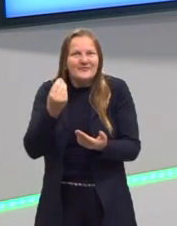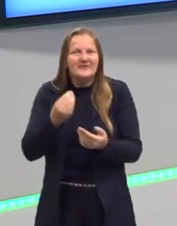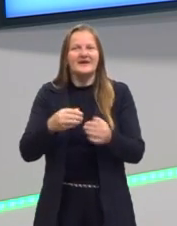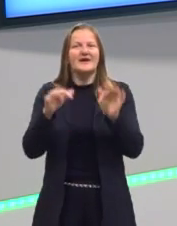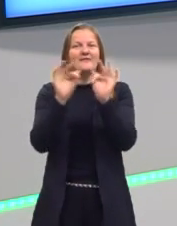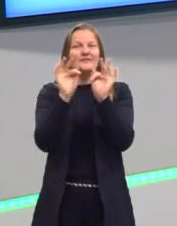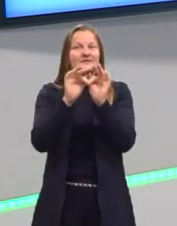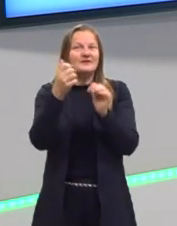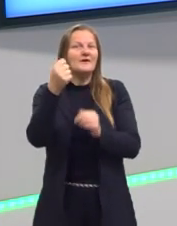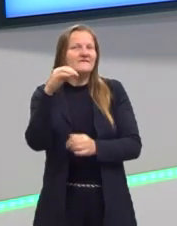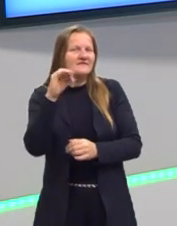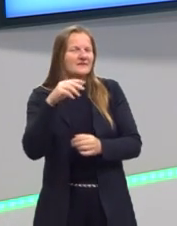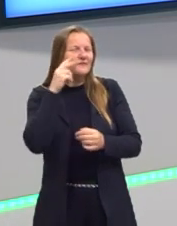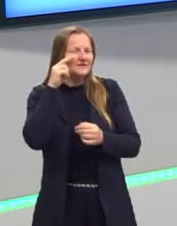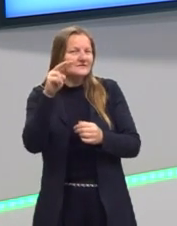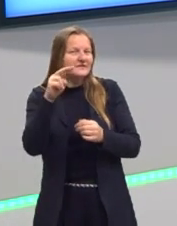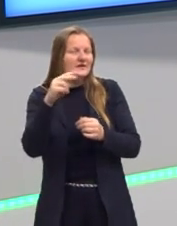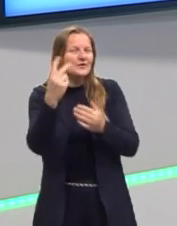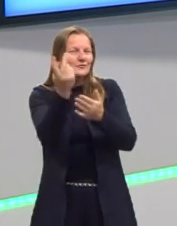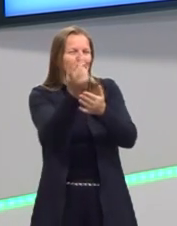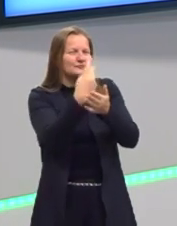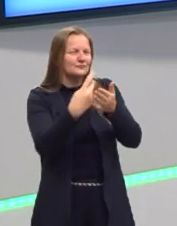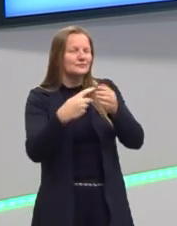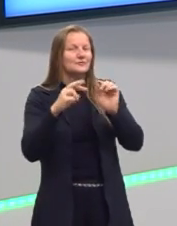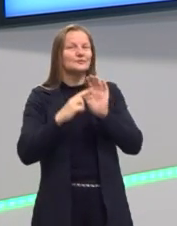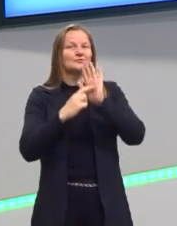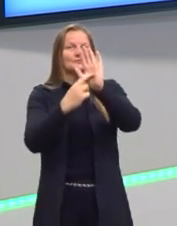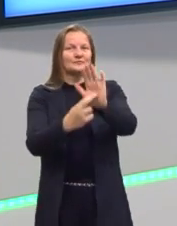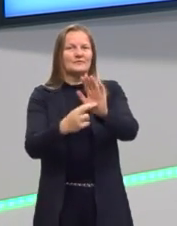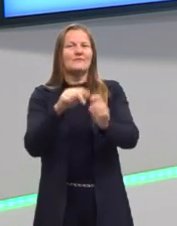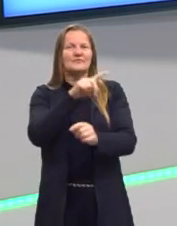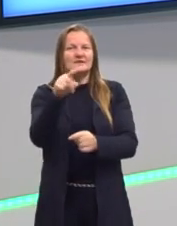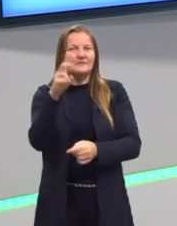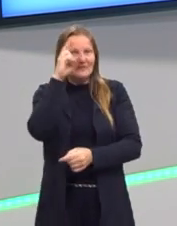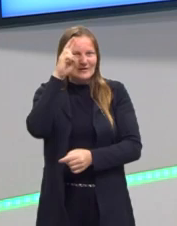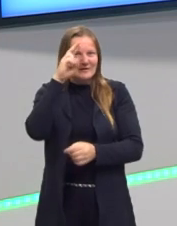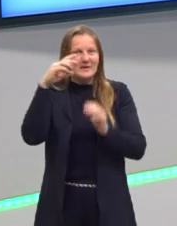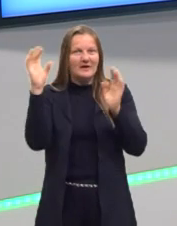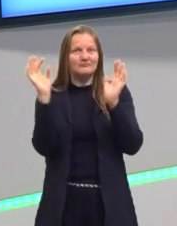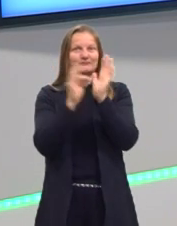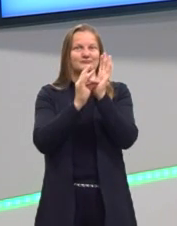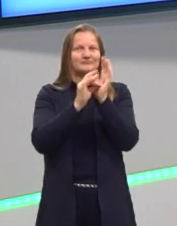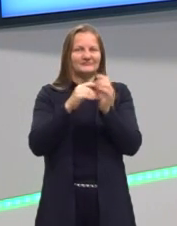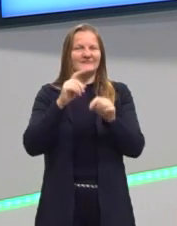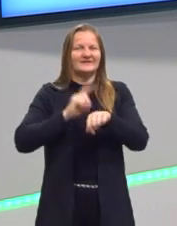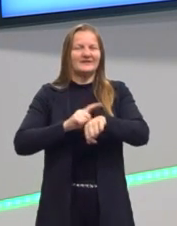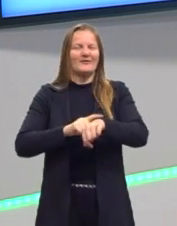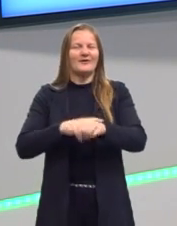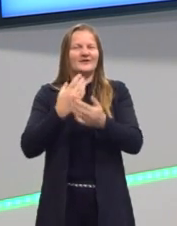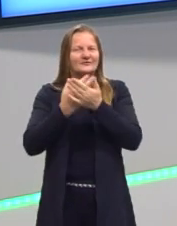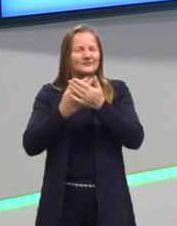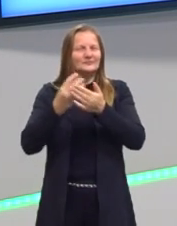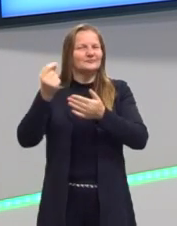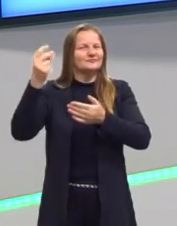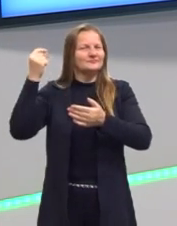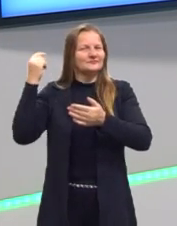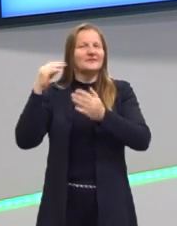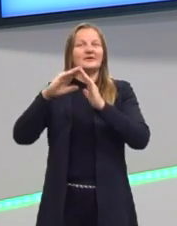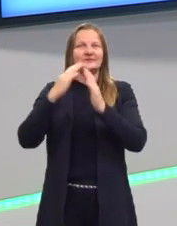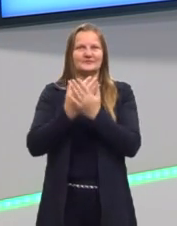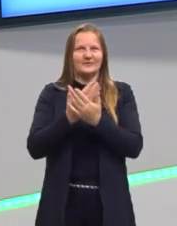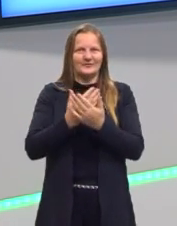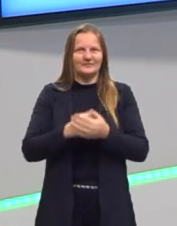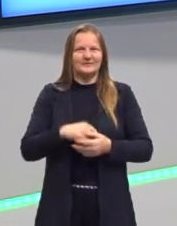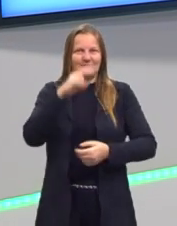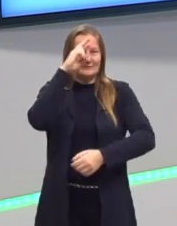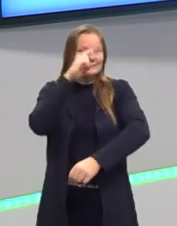afim, mas quando vocês virem ali o que que ela representa, vocês vão lembrar na hora aí dos estudos de vocês, ali